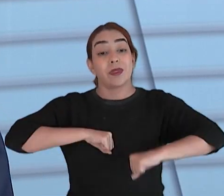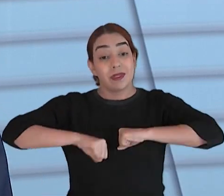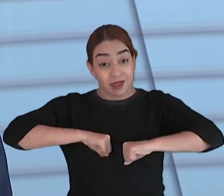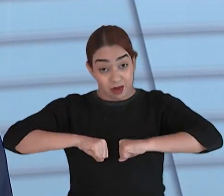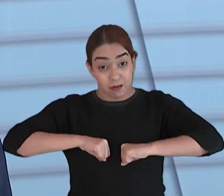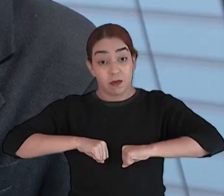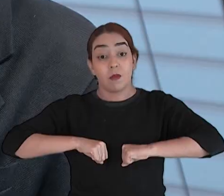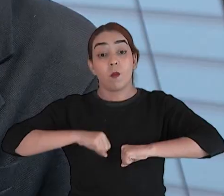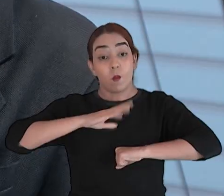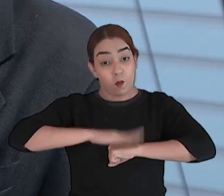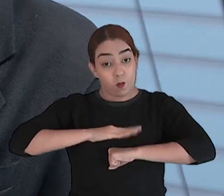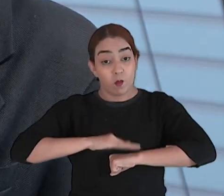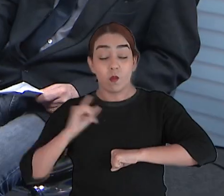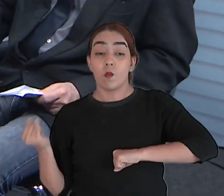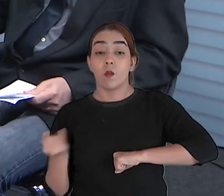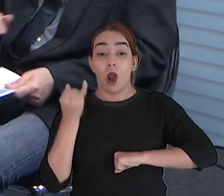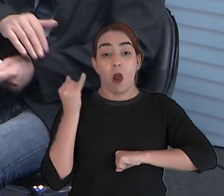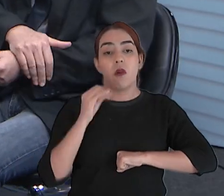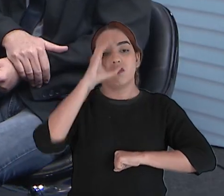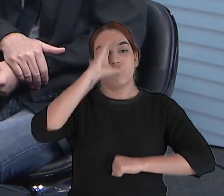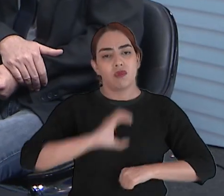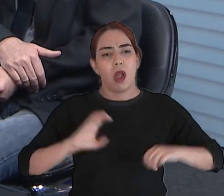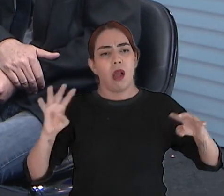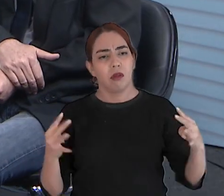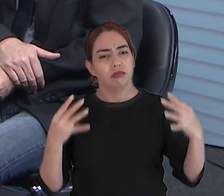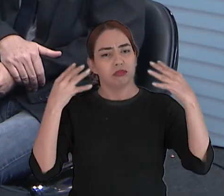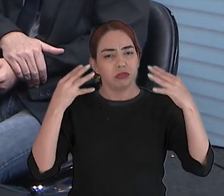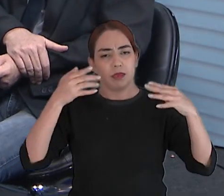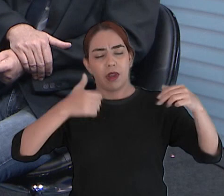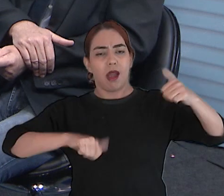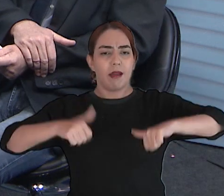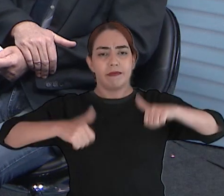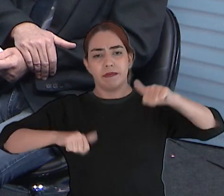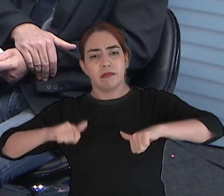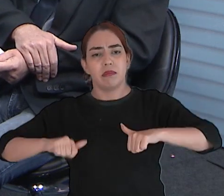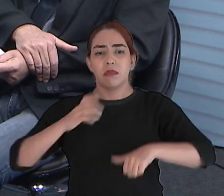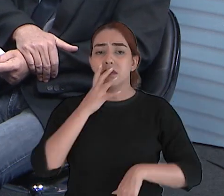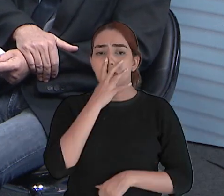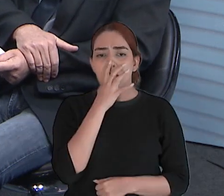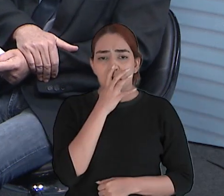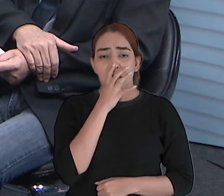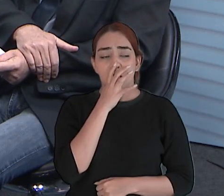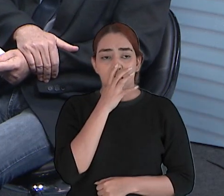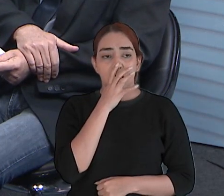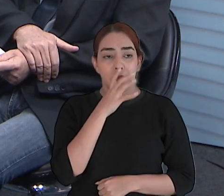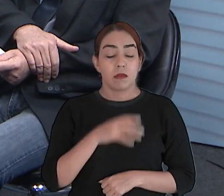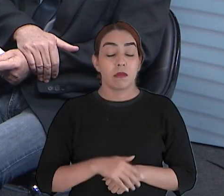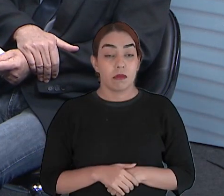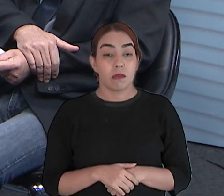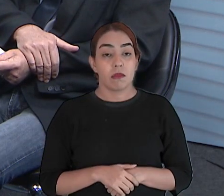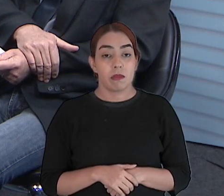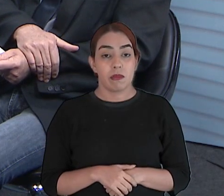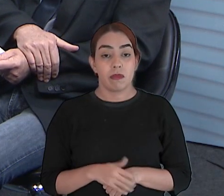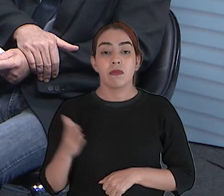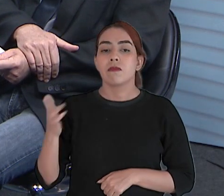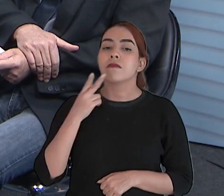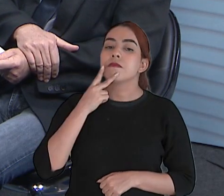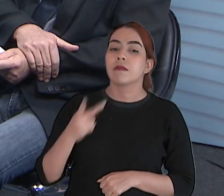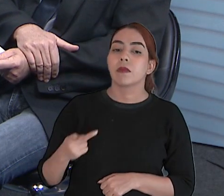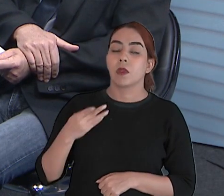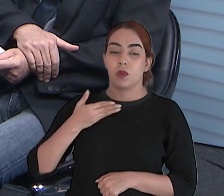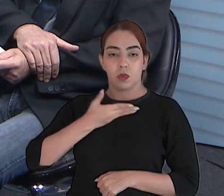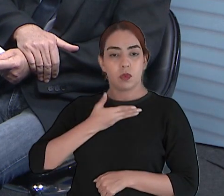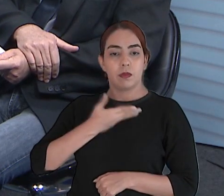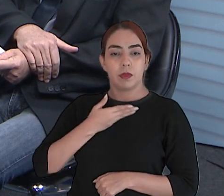é um grande momento da cidadania é um momento da cidadania que a população vai ver mas você disse algo aí inclusive citando um amigo seu que